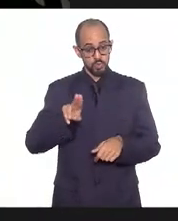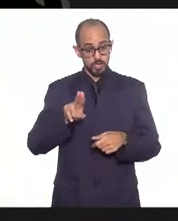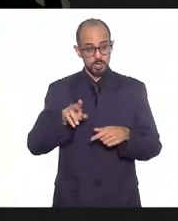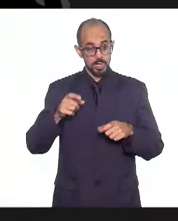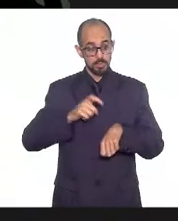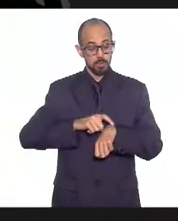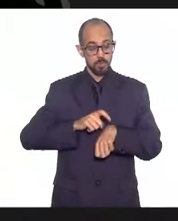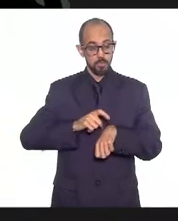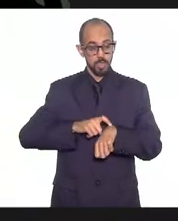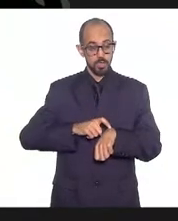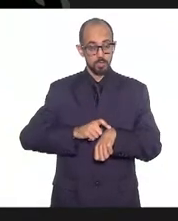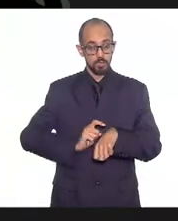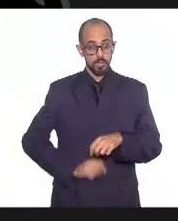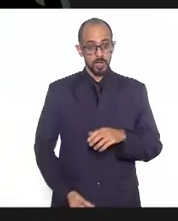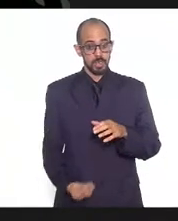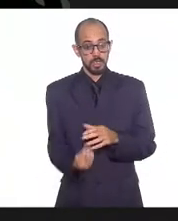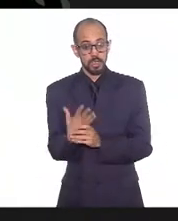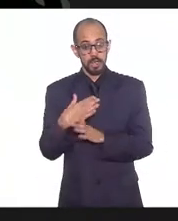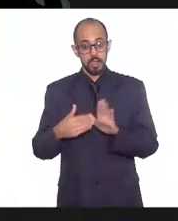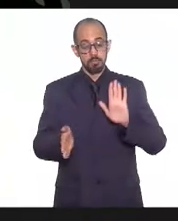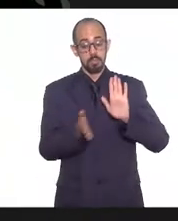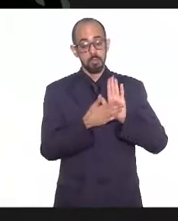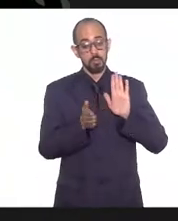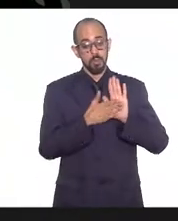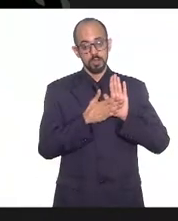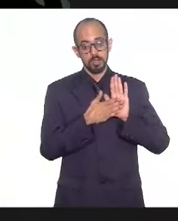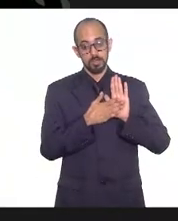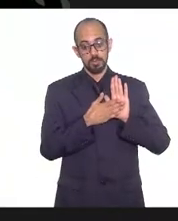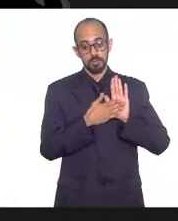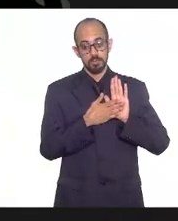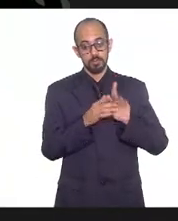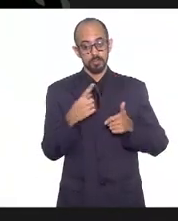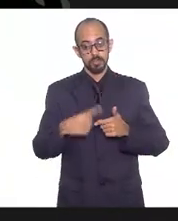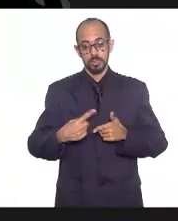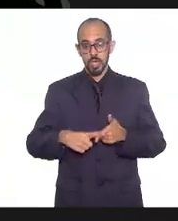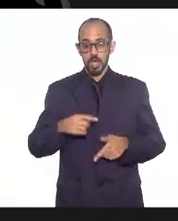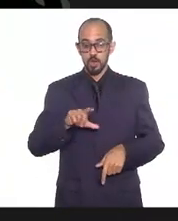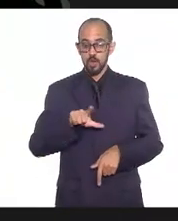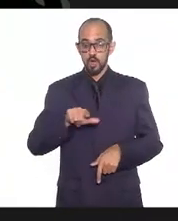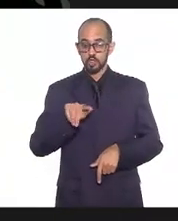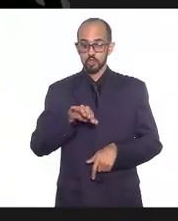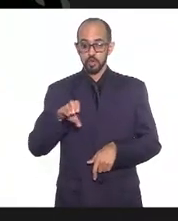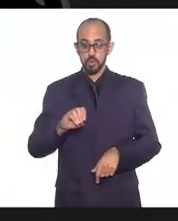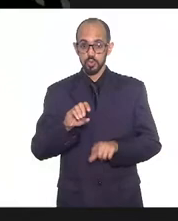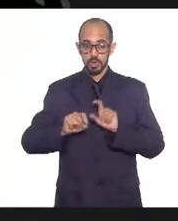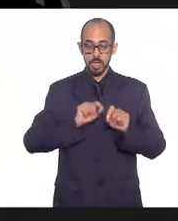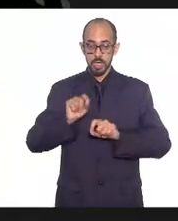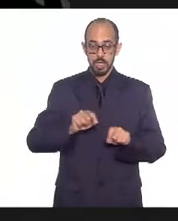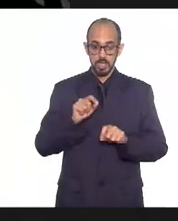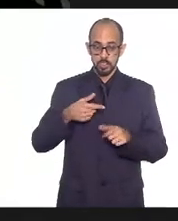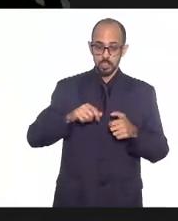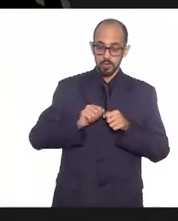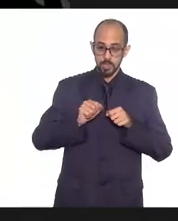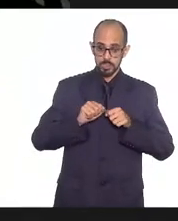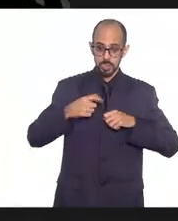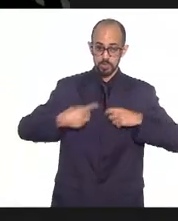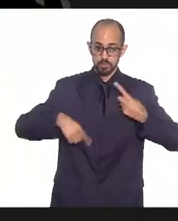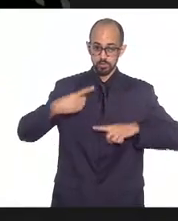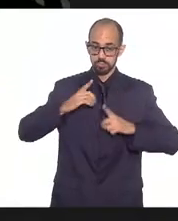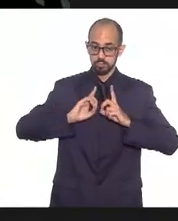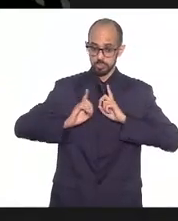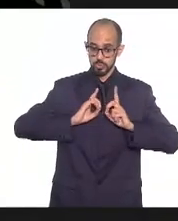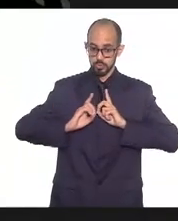formular propostas, porque, óbvio, a gente vai, a gente está fazendo o debate aqui dentro